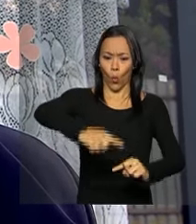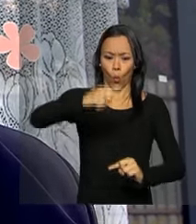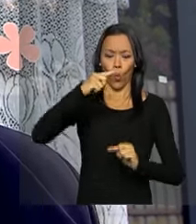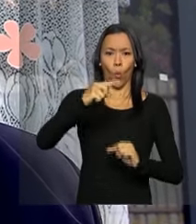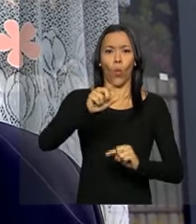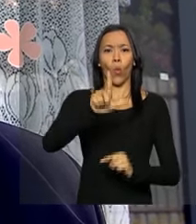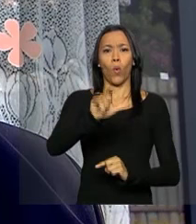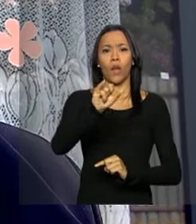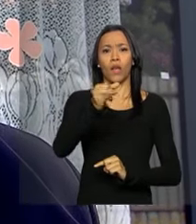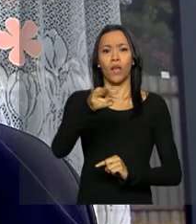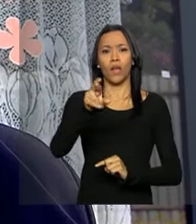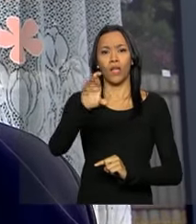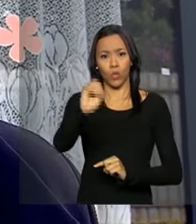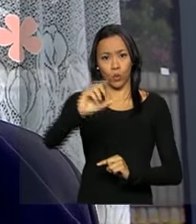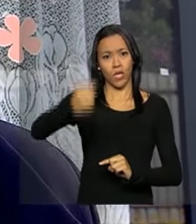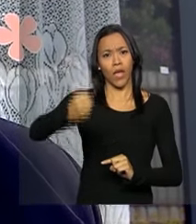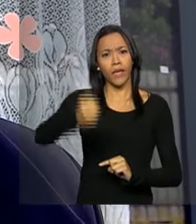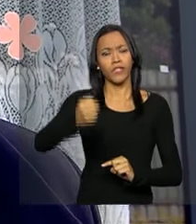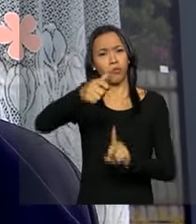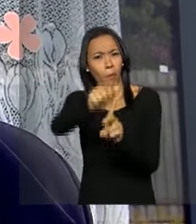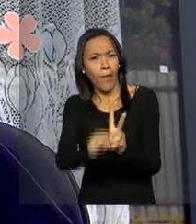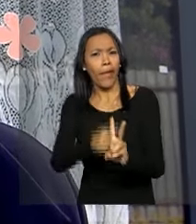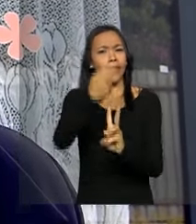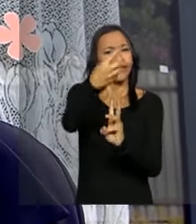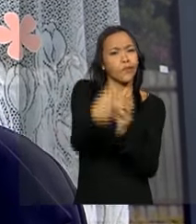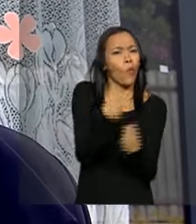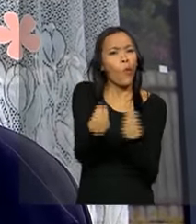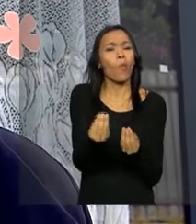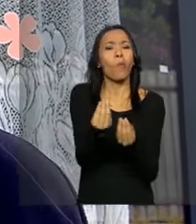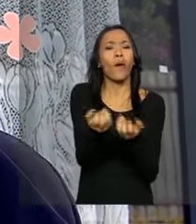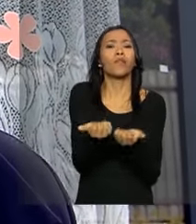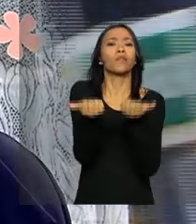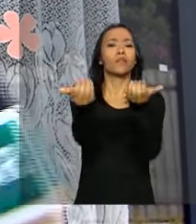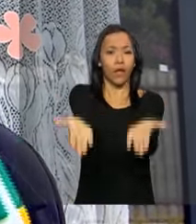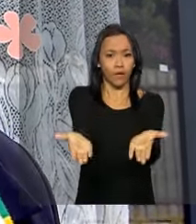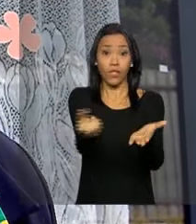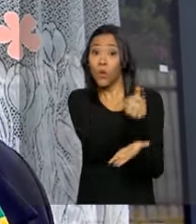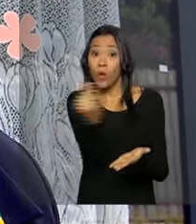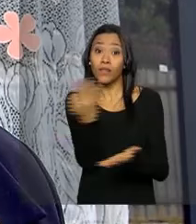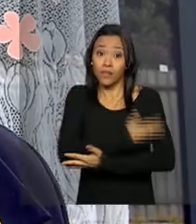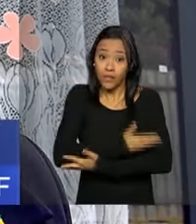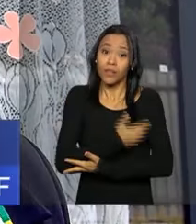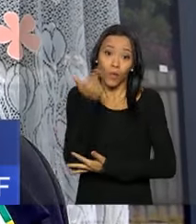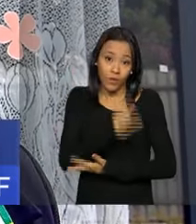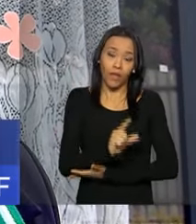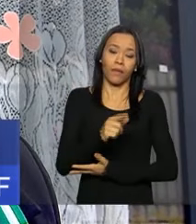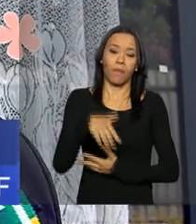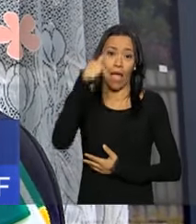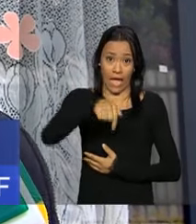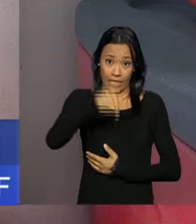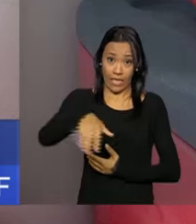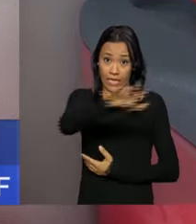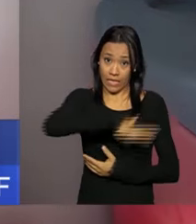doados por mês, enfim, tem um número que a senhora possa contar para a gente? E quantas crianças beneficiam? Aqui no Distrito Federal, em